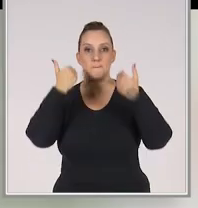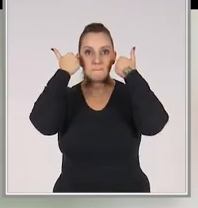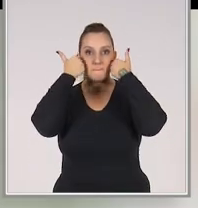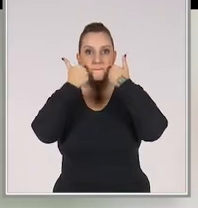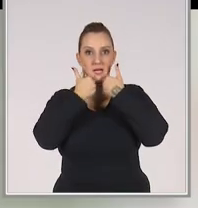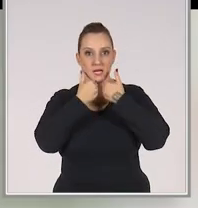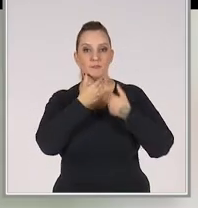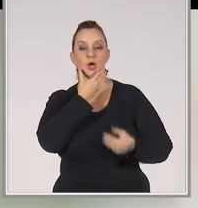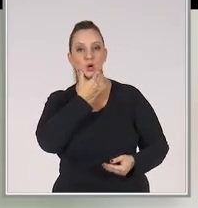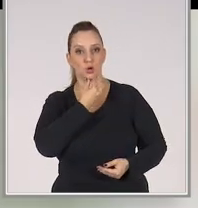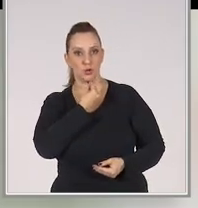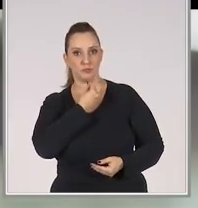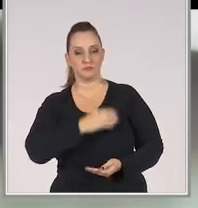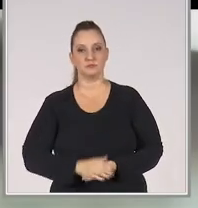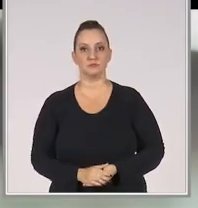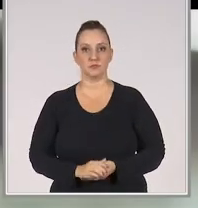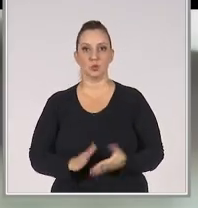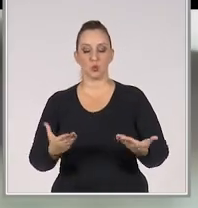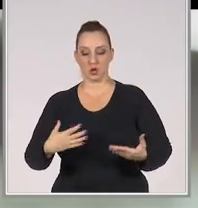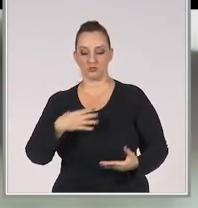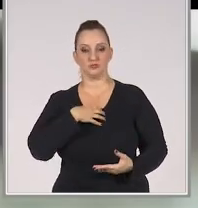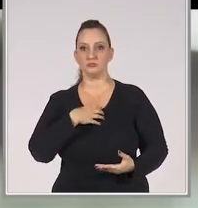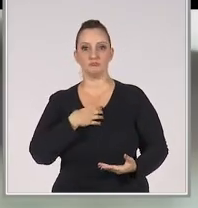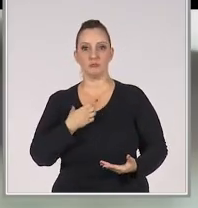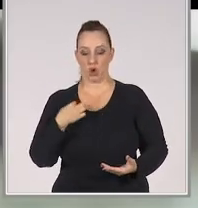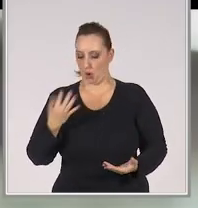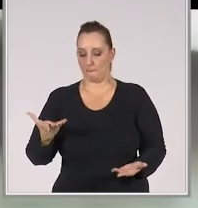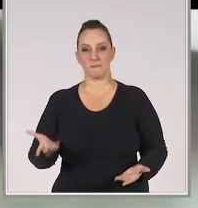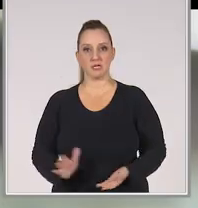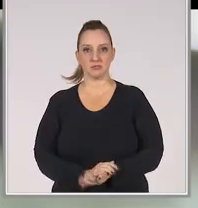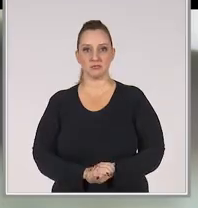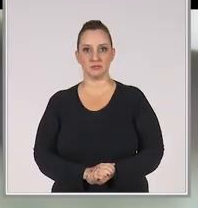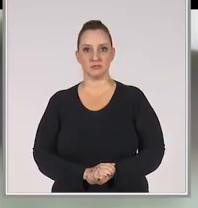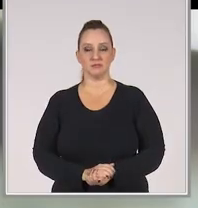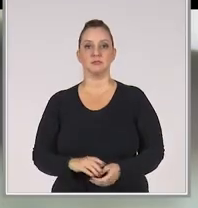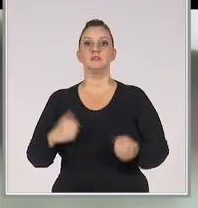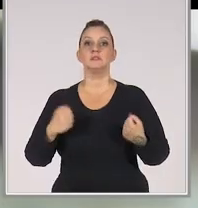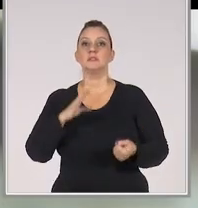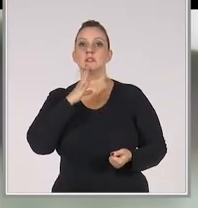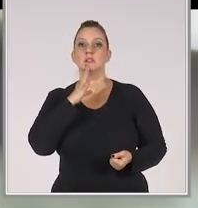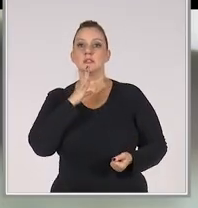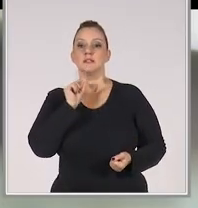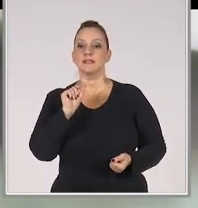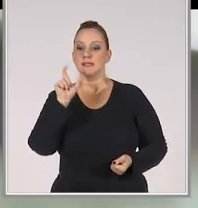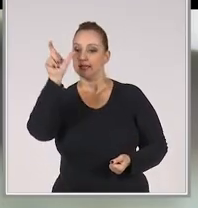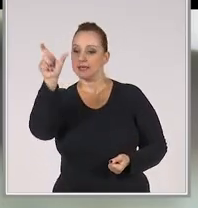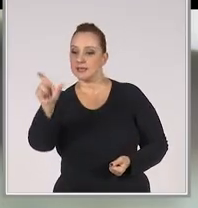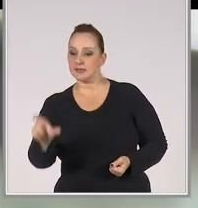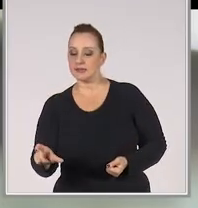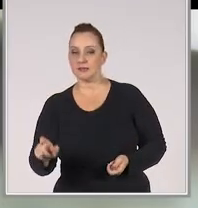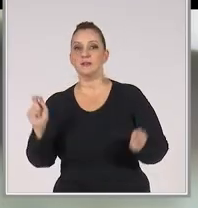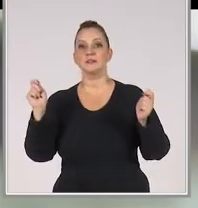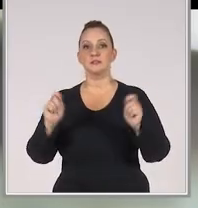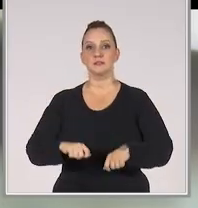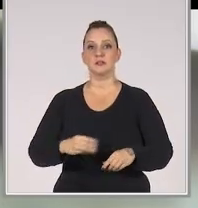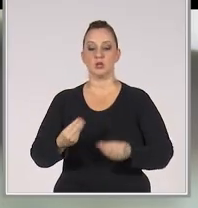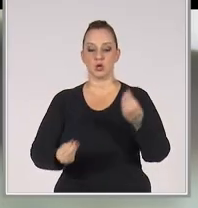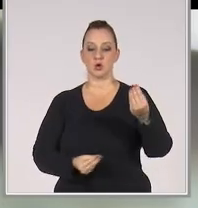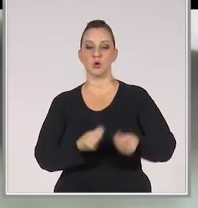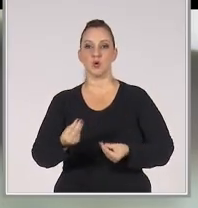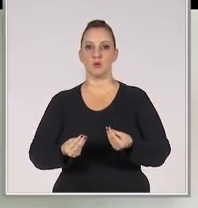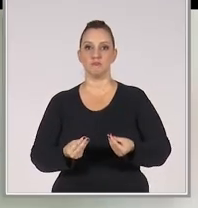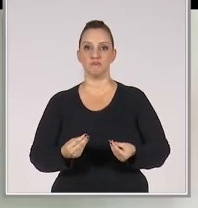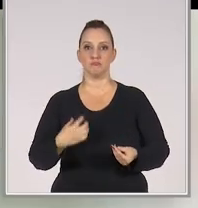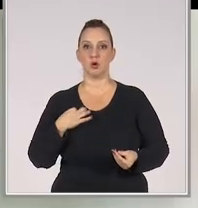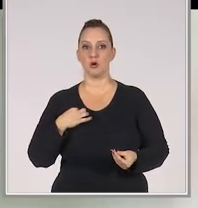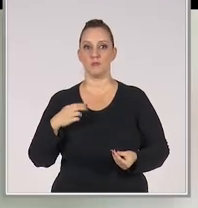Barba no caso dos homens. E que tipo de vestimenta. Então aí ele tem que conhecer quem é o cliente potencial dele. E como ele